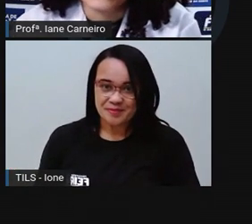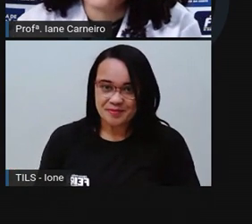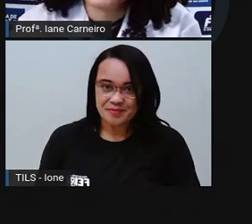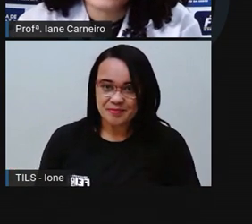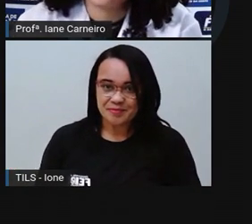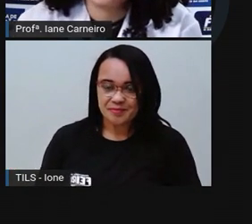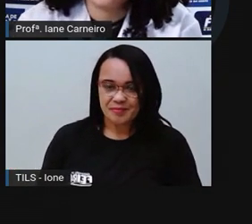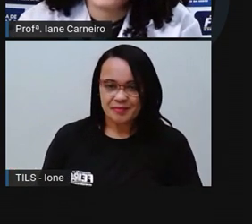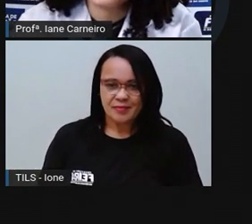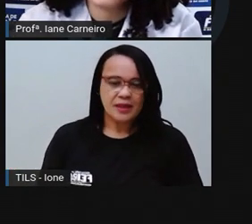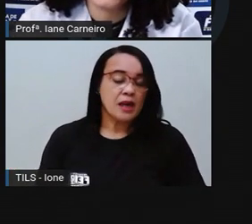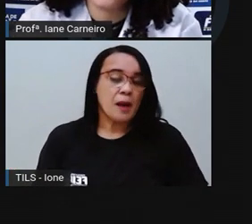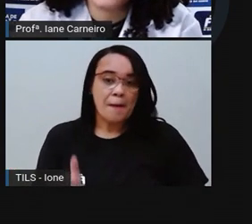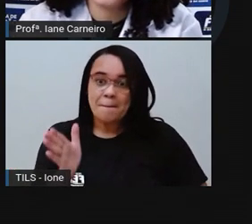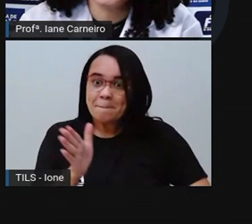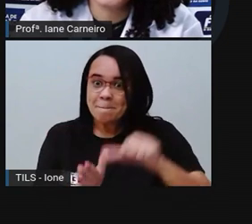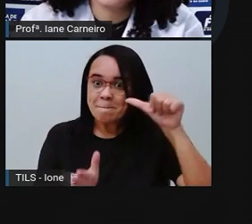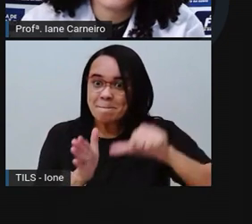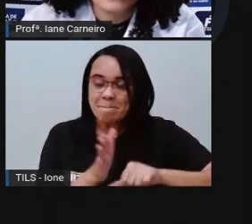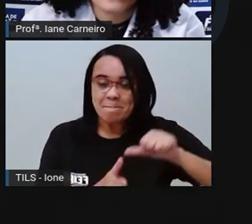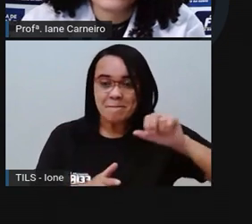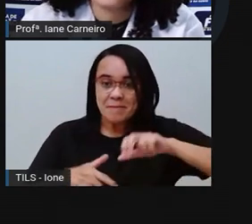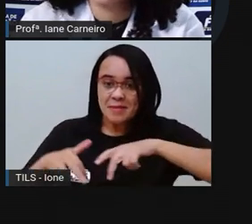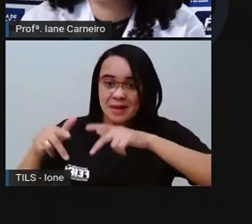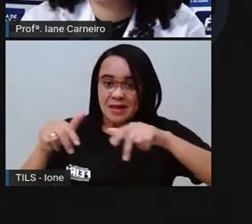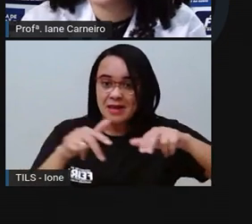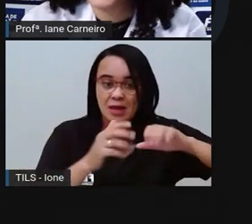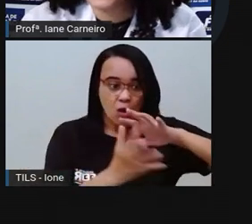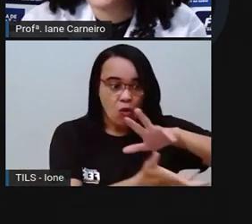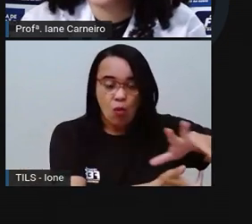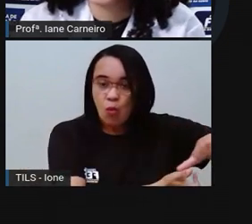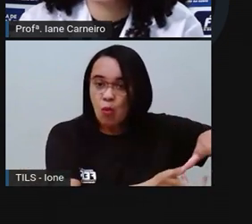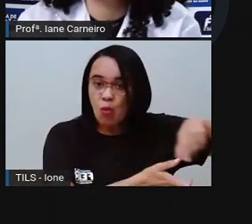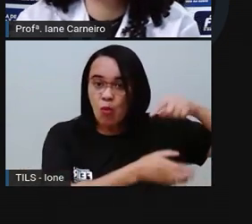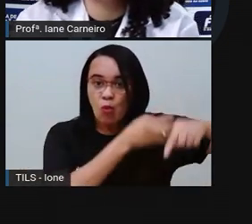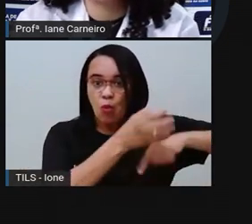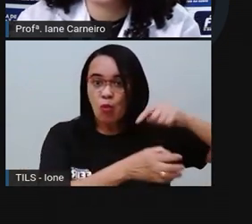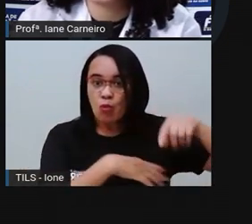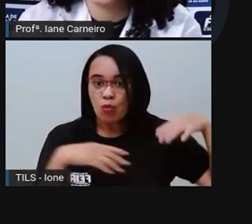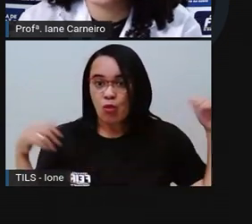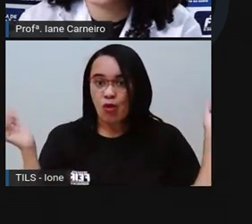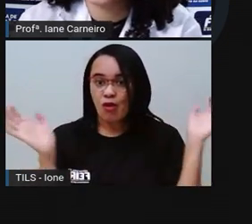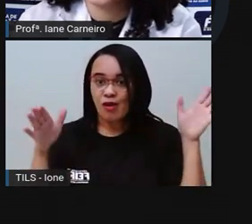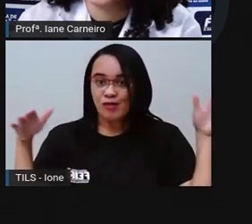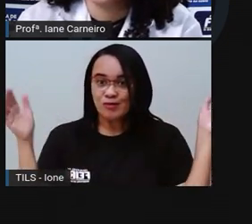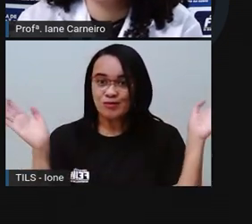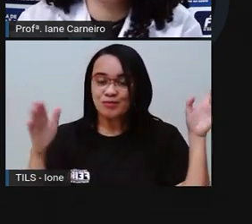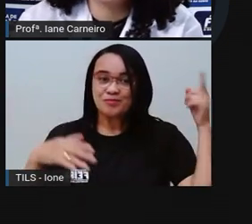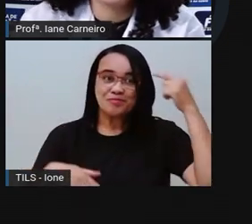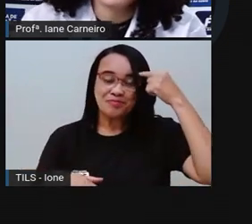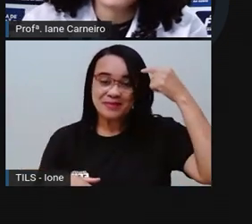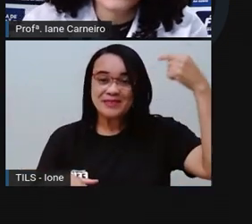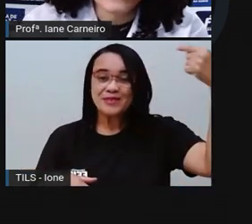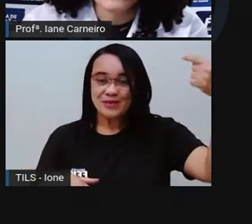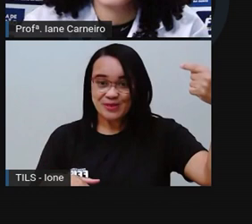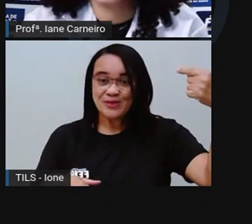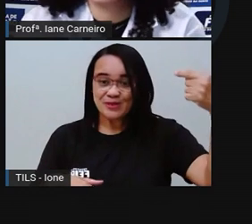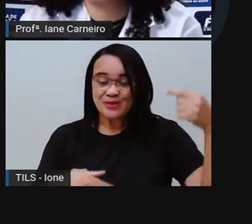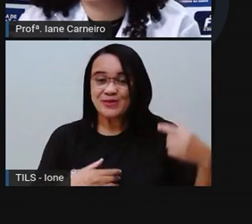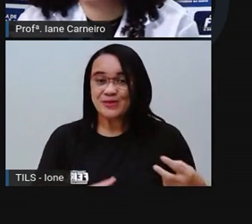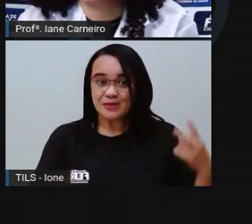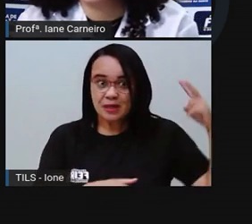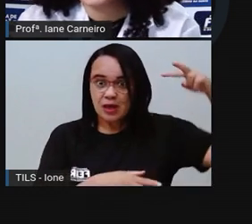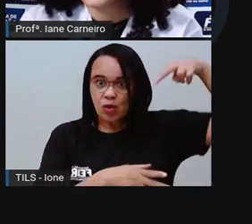Deve ser a primeira Centopeia do mundo a voar, pensou ela, com as suas perninhas. Vamos descer,